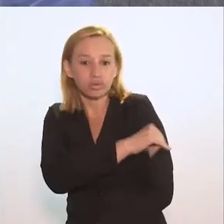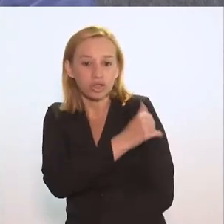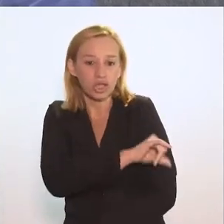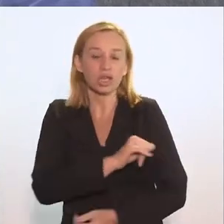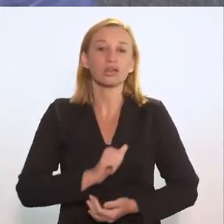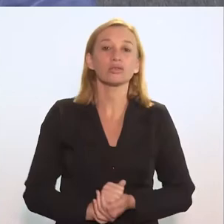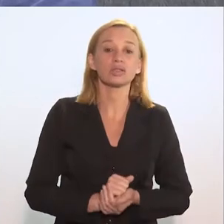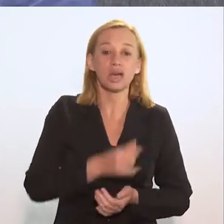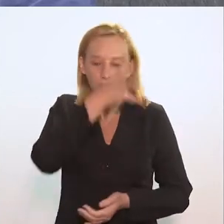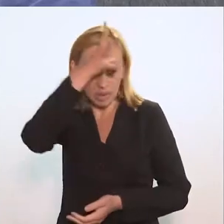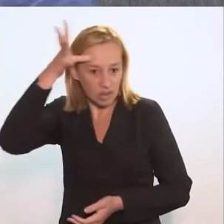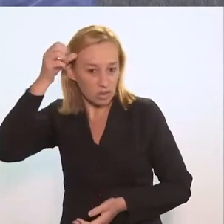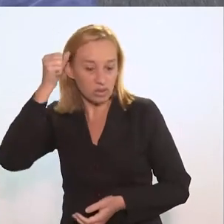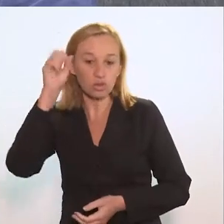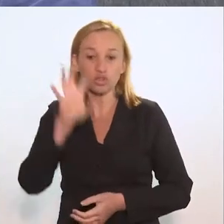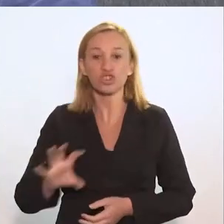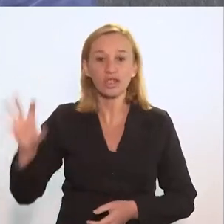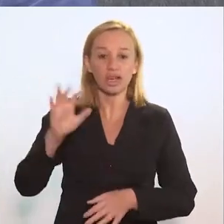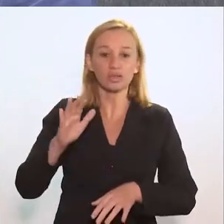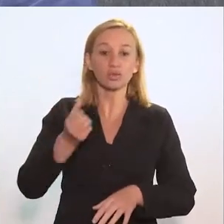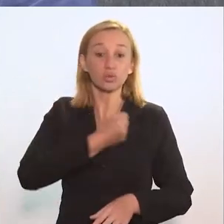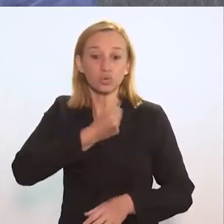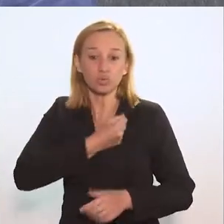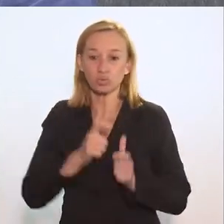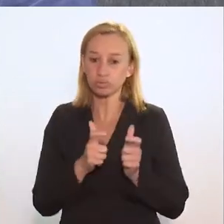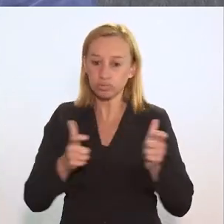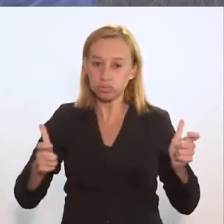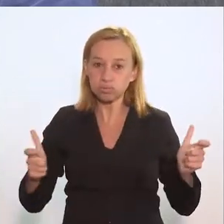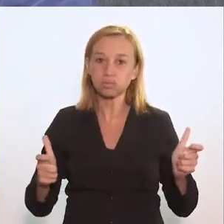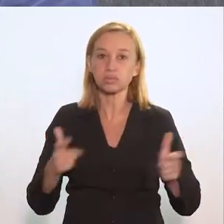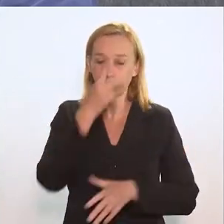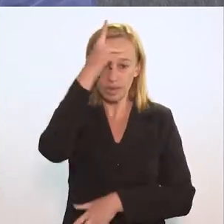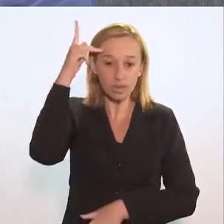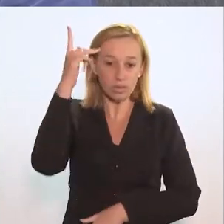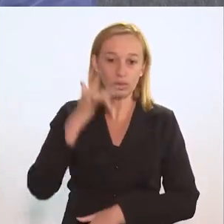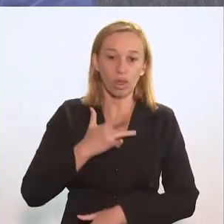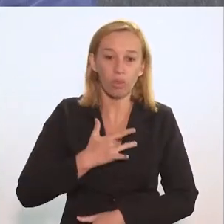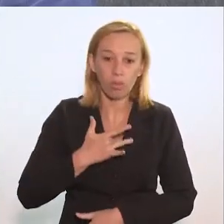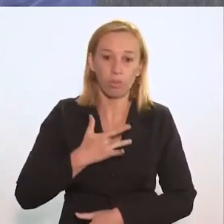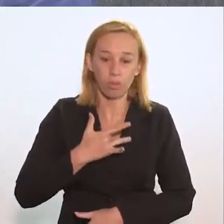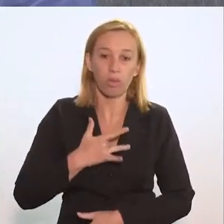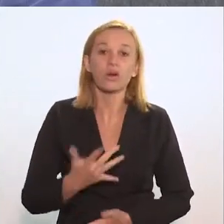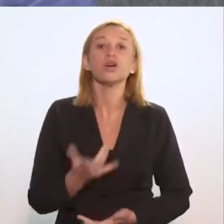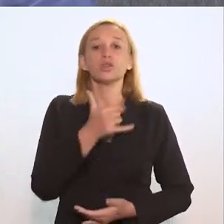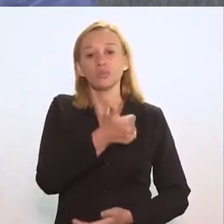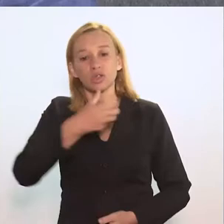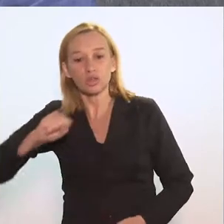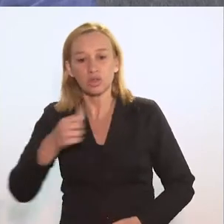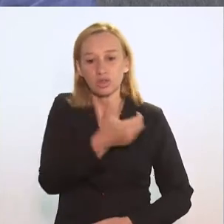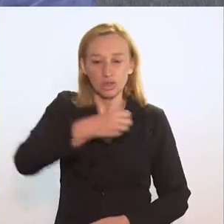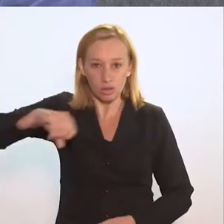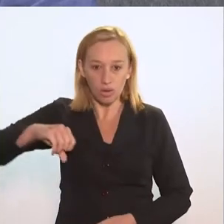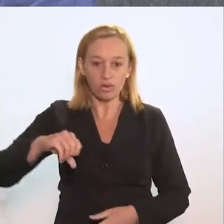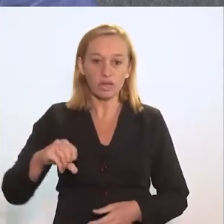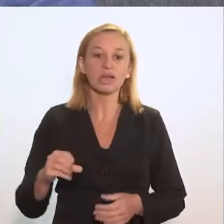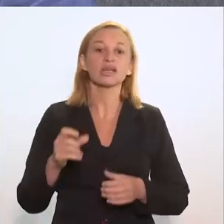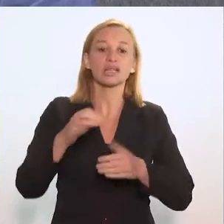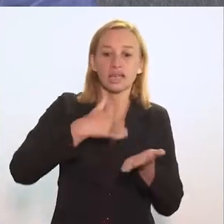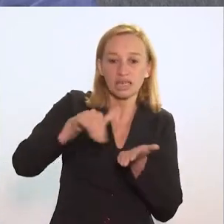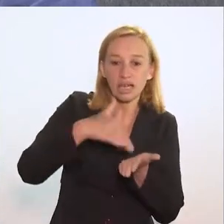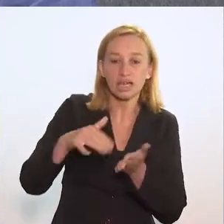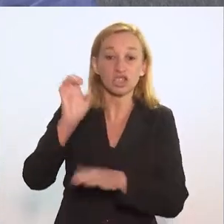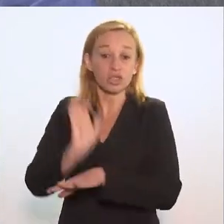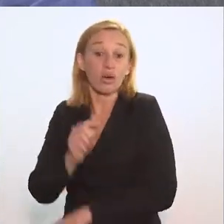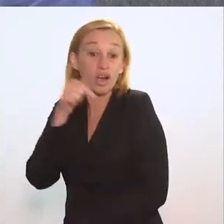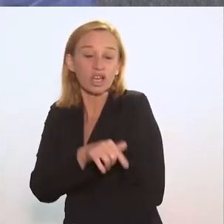O Rio de Janeiro e o Amazonas são os estados com o maior número de notificações. Em 2018 e 2019, segundo